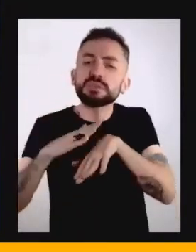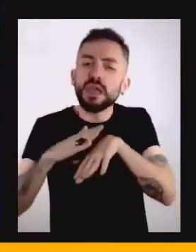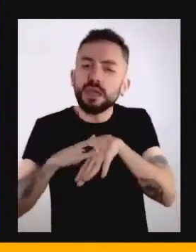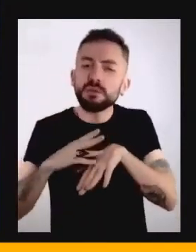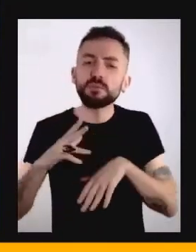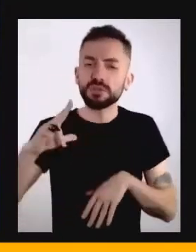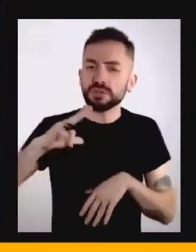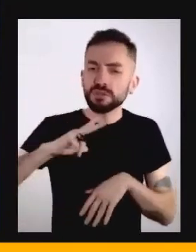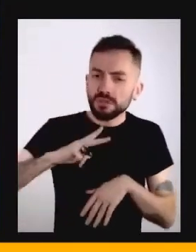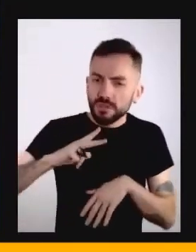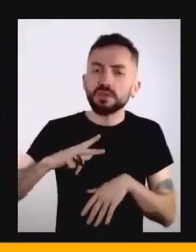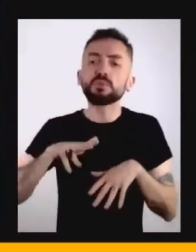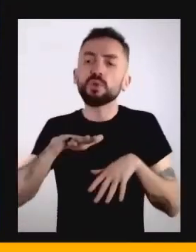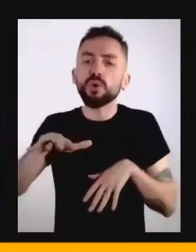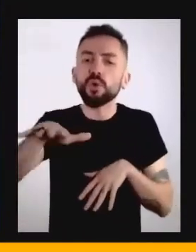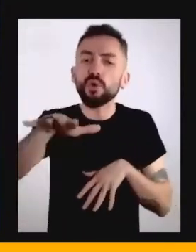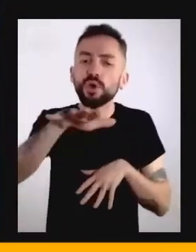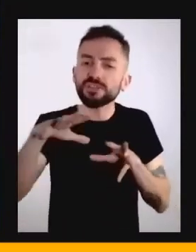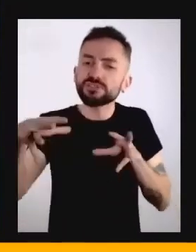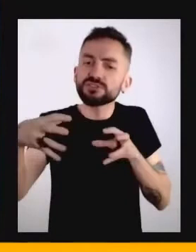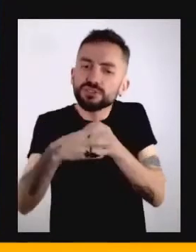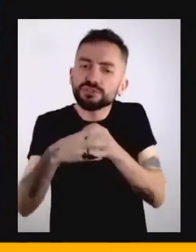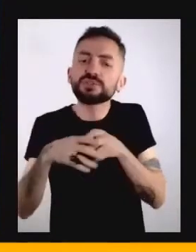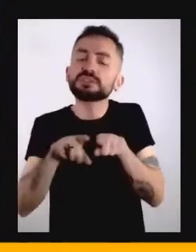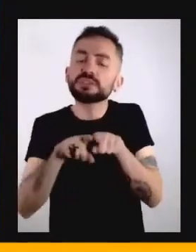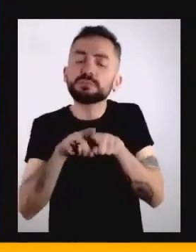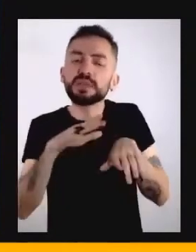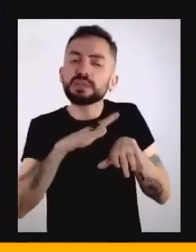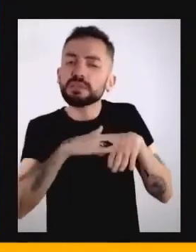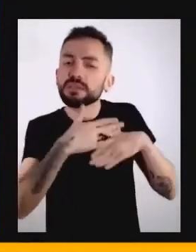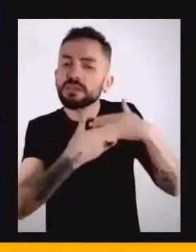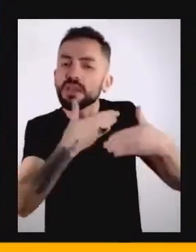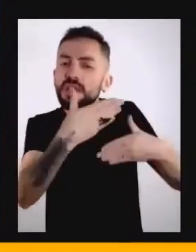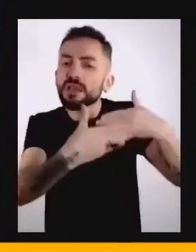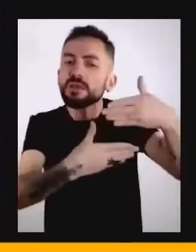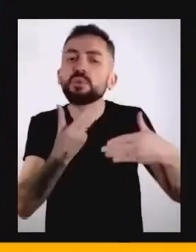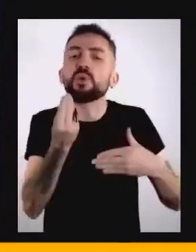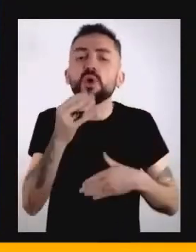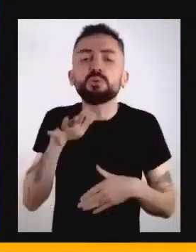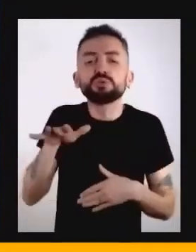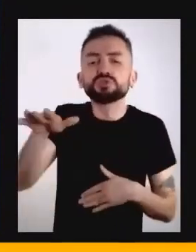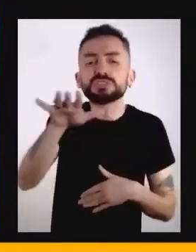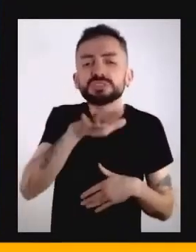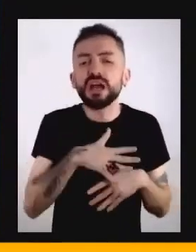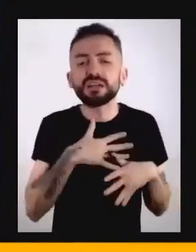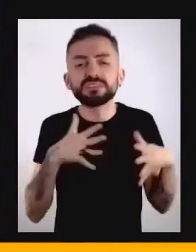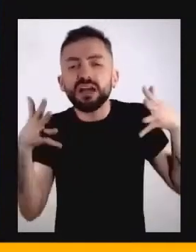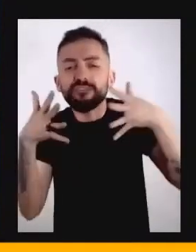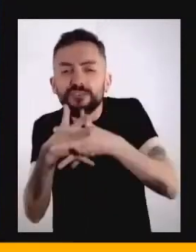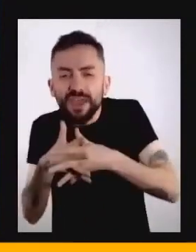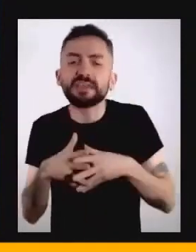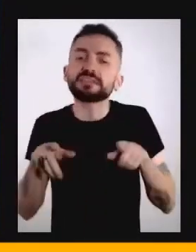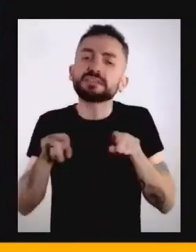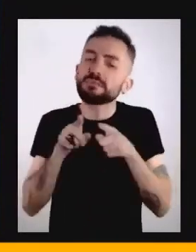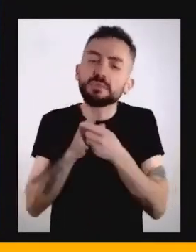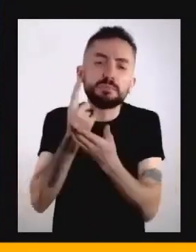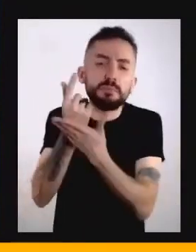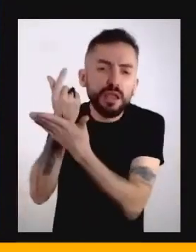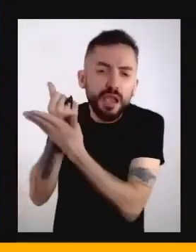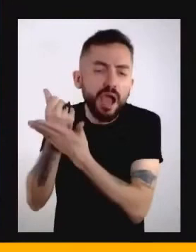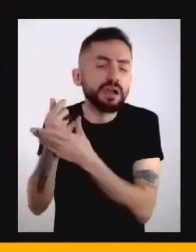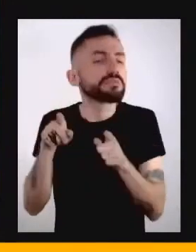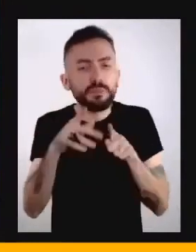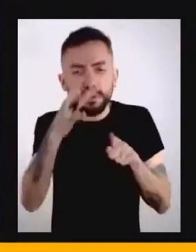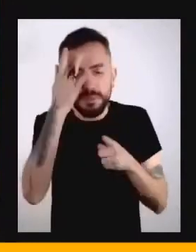coletiva com o tempo e como que isso afeta a nossa relação em sociedade, no mercado, em relações. E